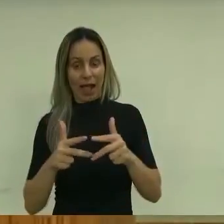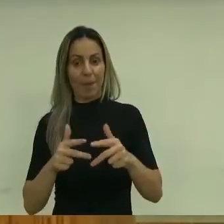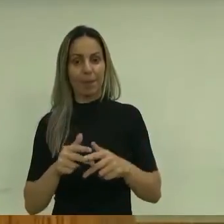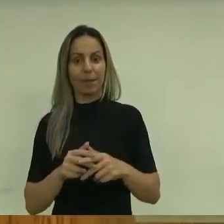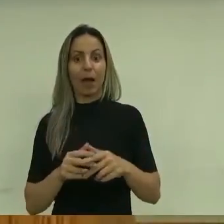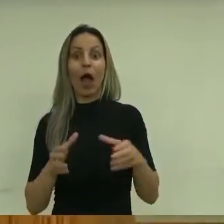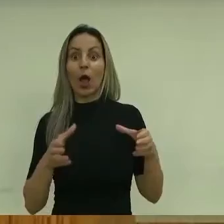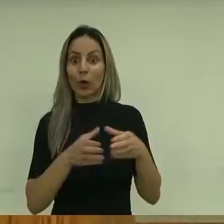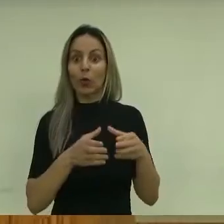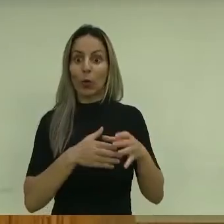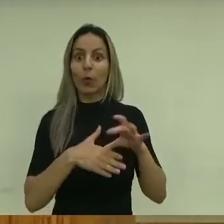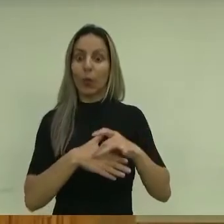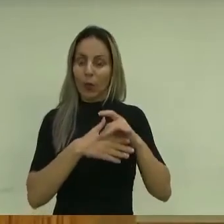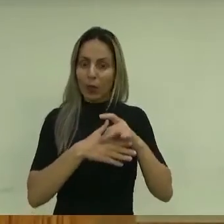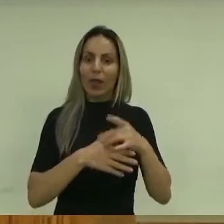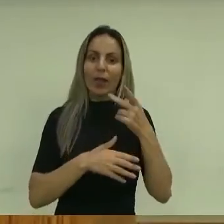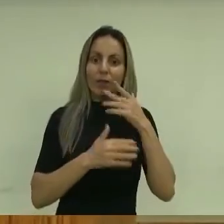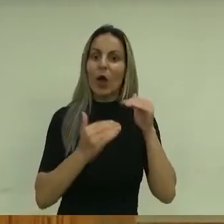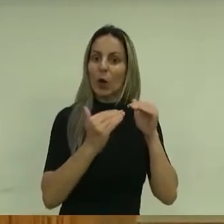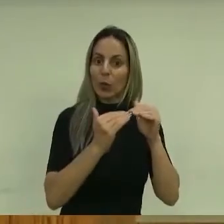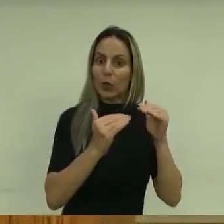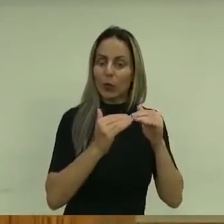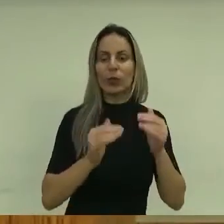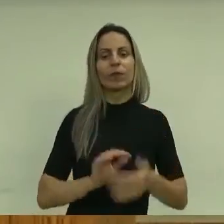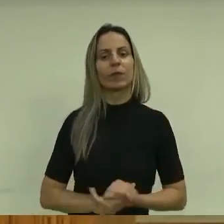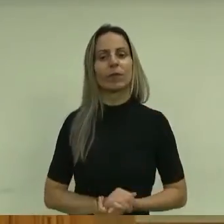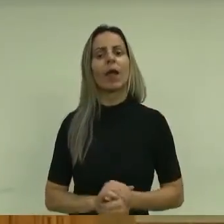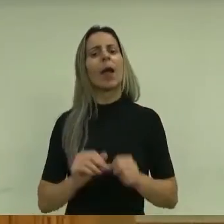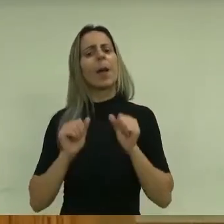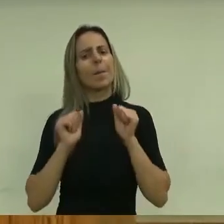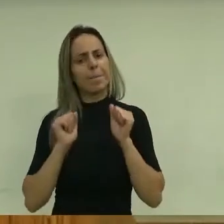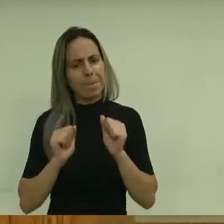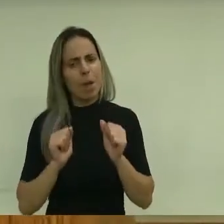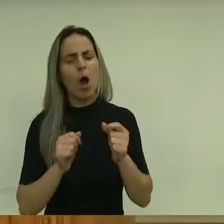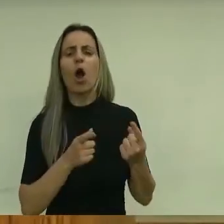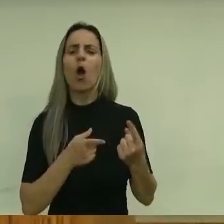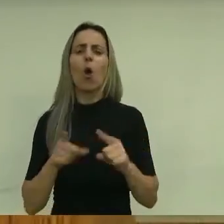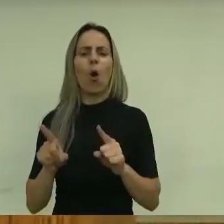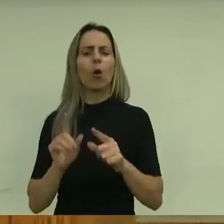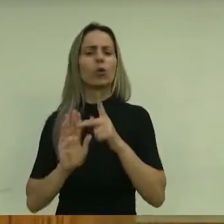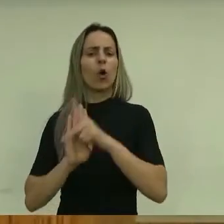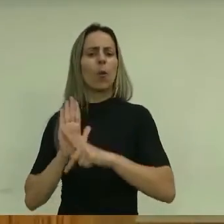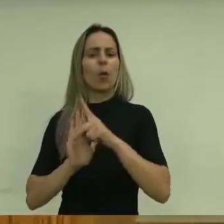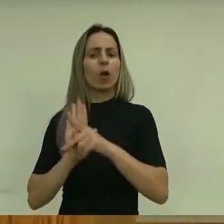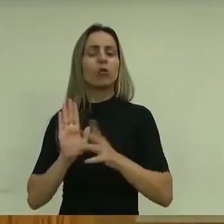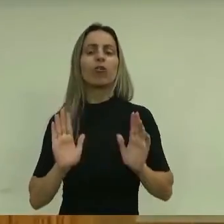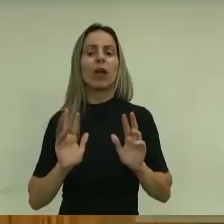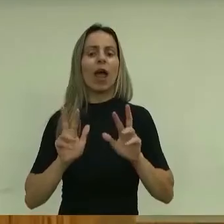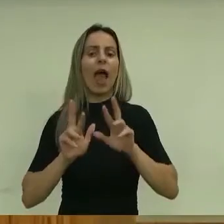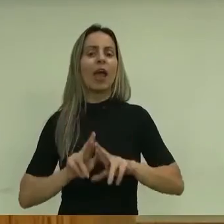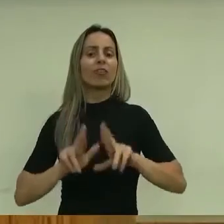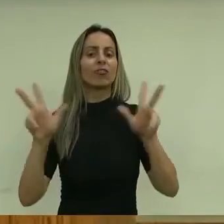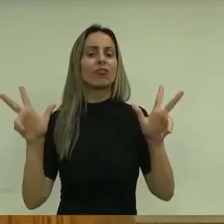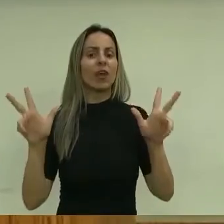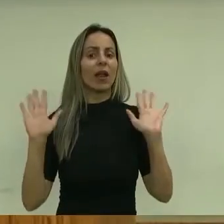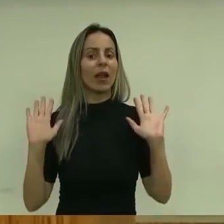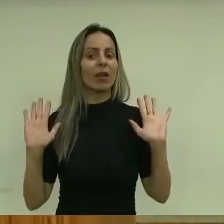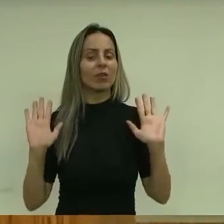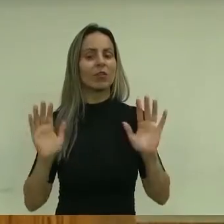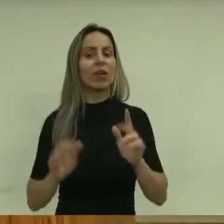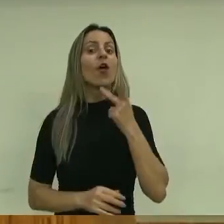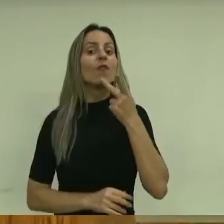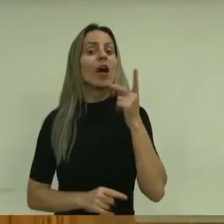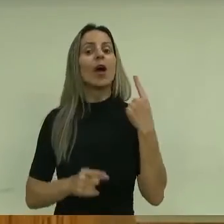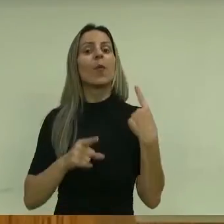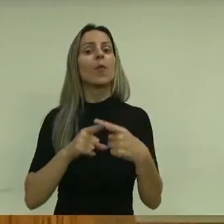membro da comissão que deu o parecer favorável, ele pode votar contra o projeto, que são coisas diferentes. Eu estou